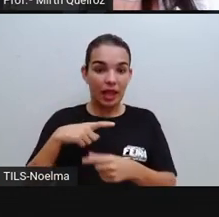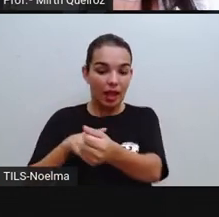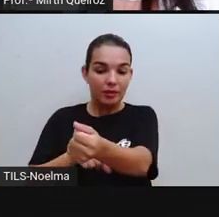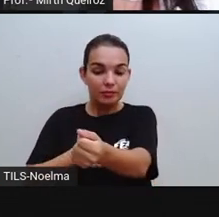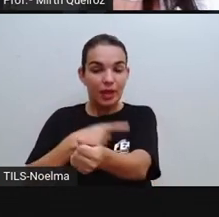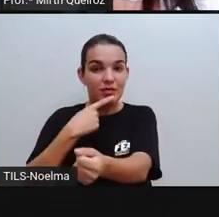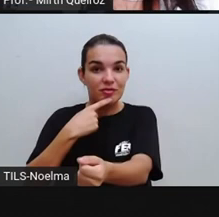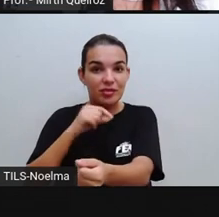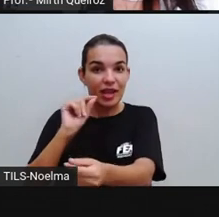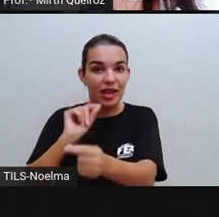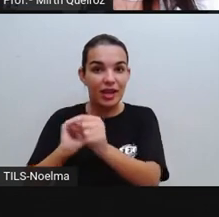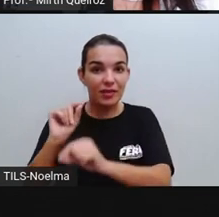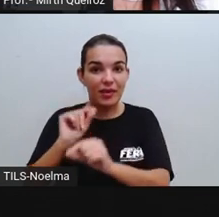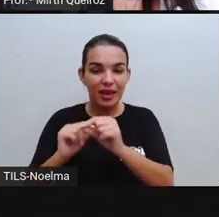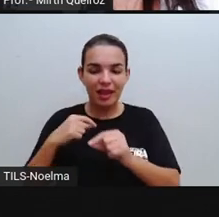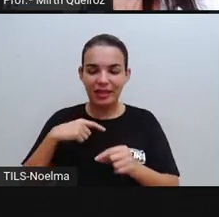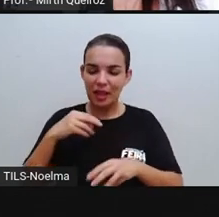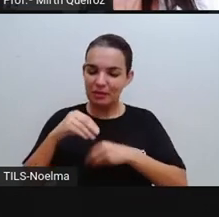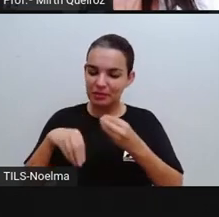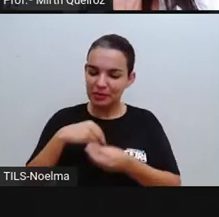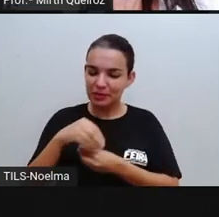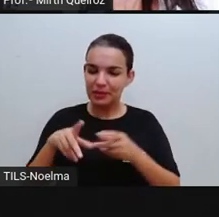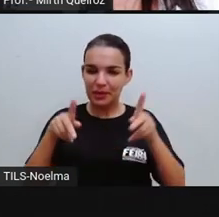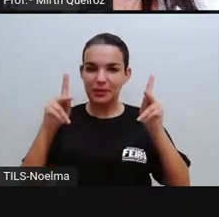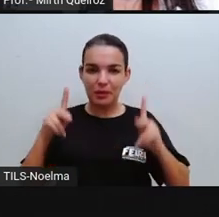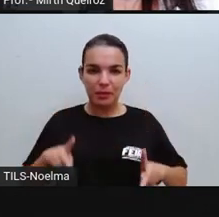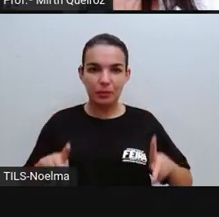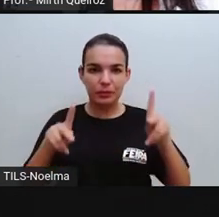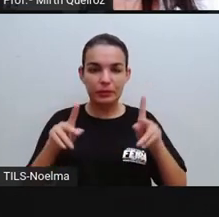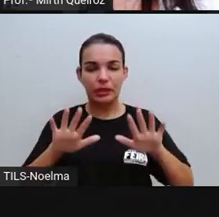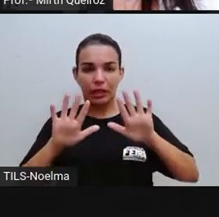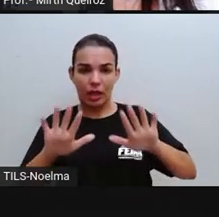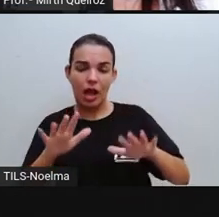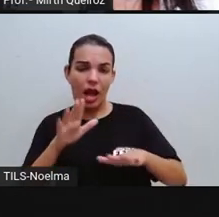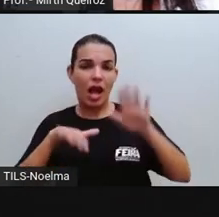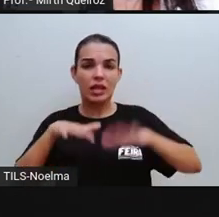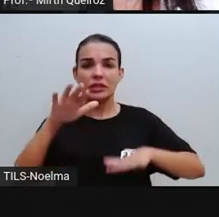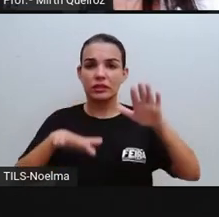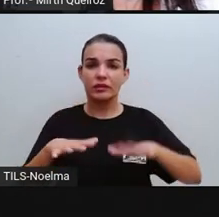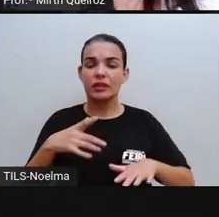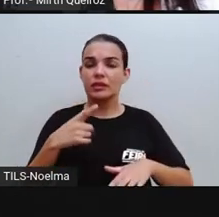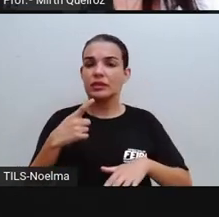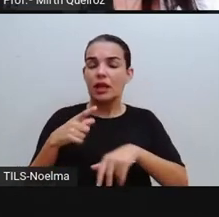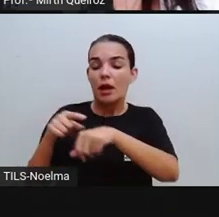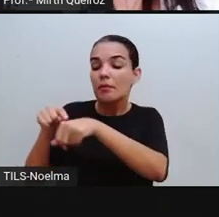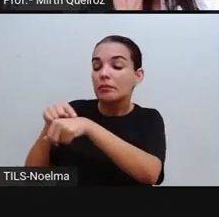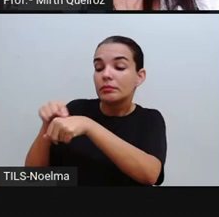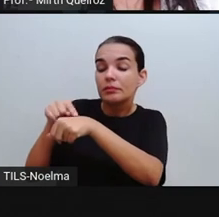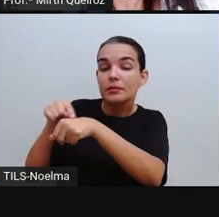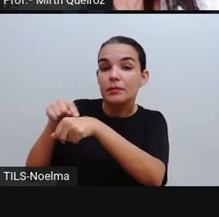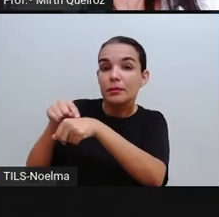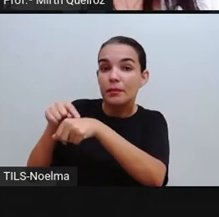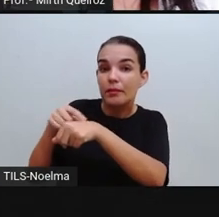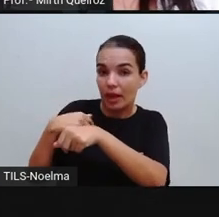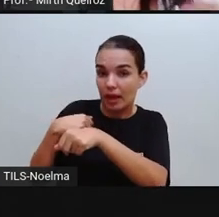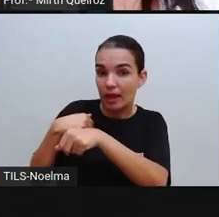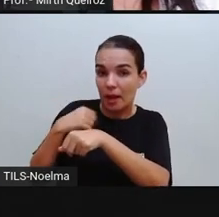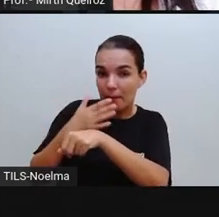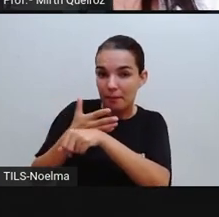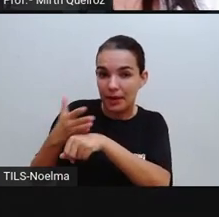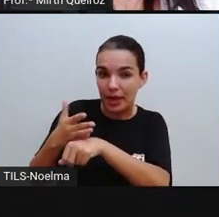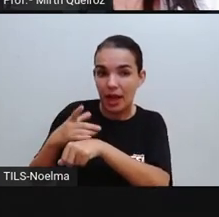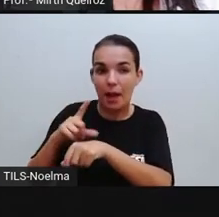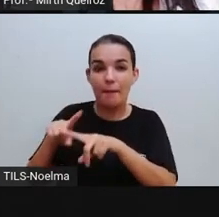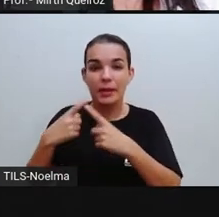gente mistura de populações, né? Embora a tonalidade de pele, por exemplo, da minha seja mais clara, mas eu tenho, né? Em algum